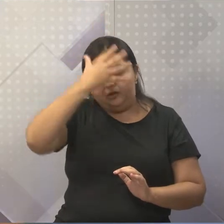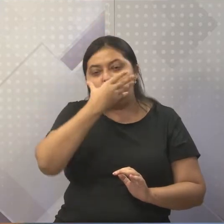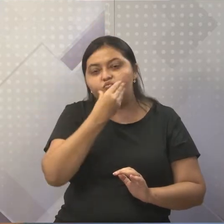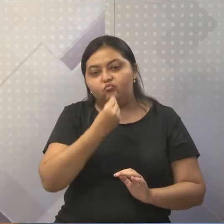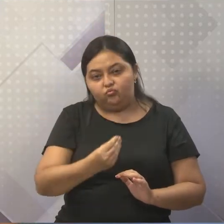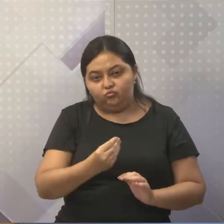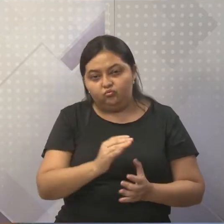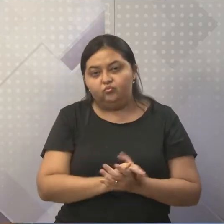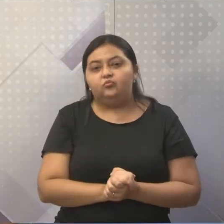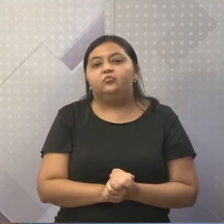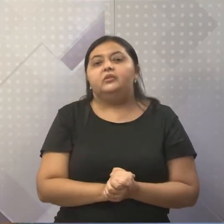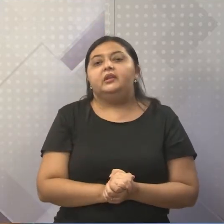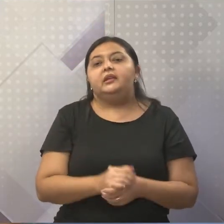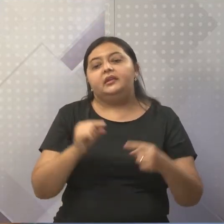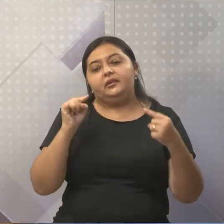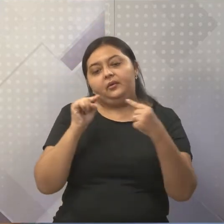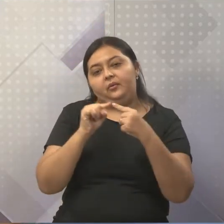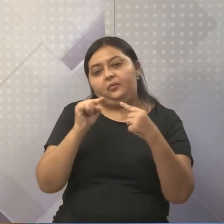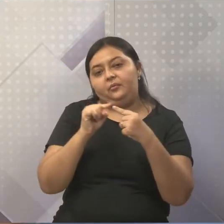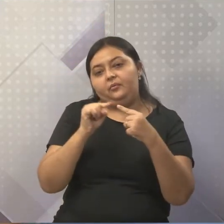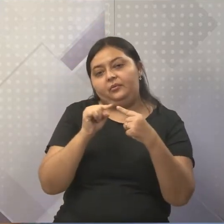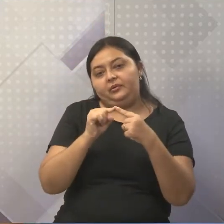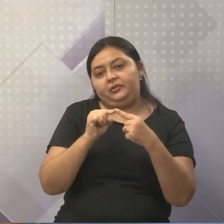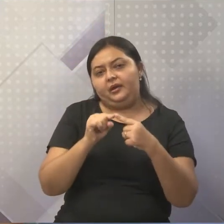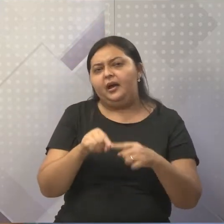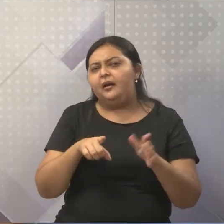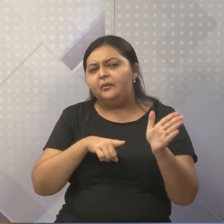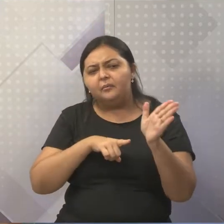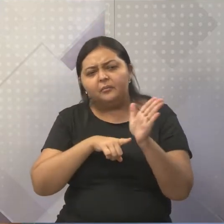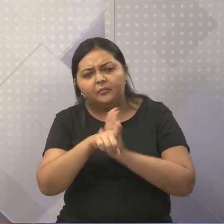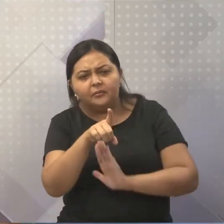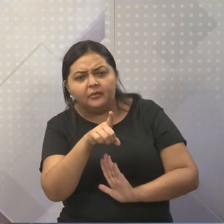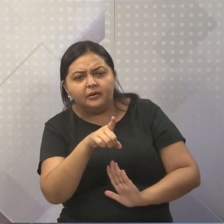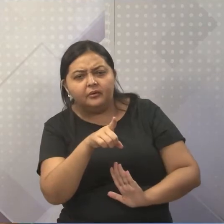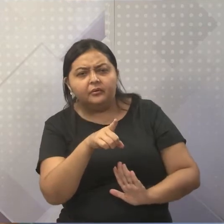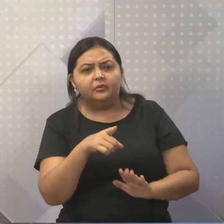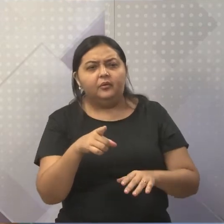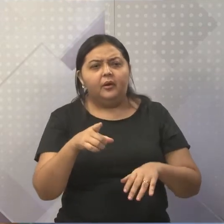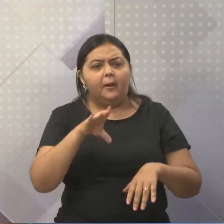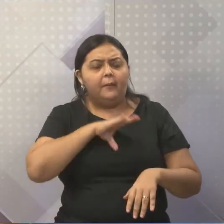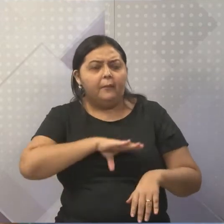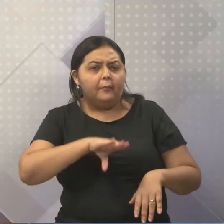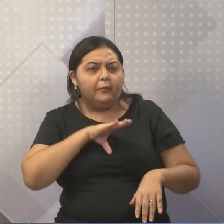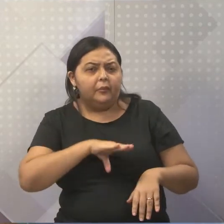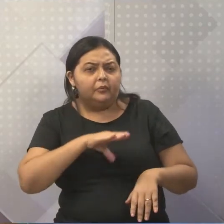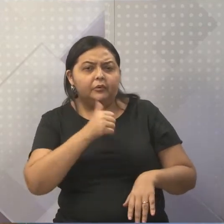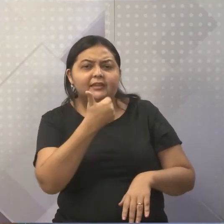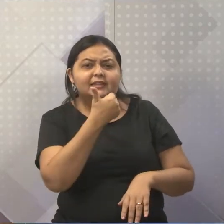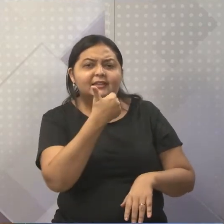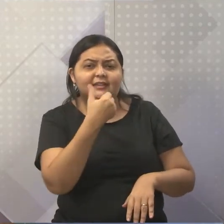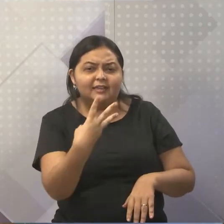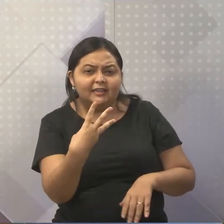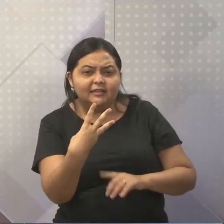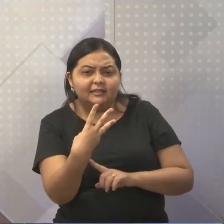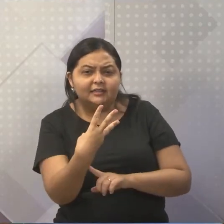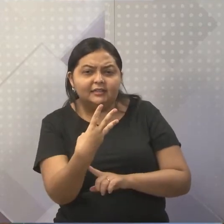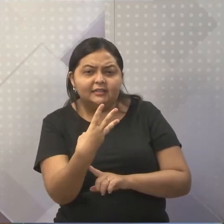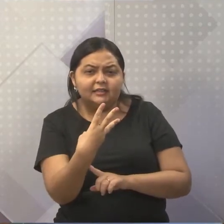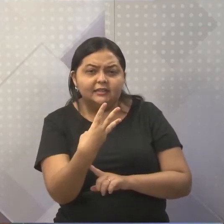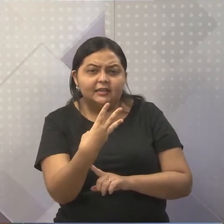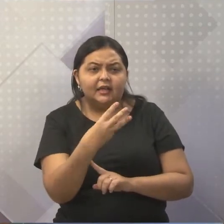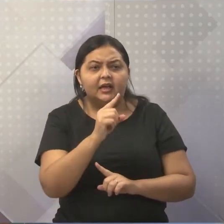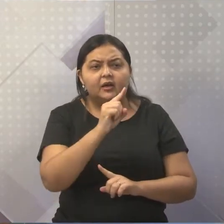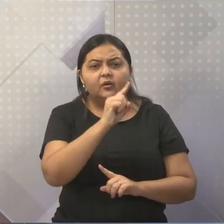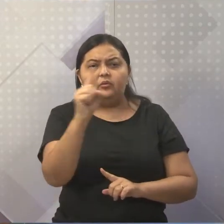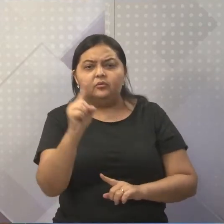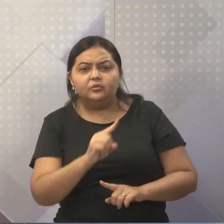do Atlético Mineiro, lá que é o galo. Agora, eu te pergunto, isso na língua portuguesa, 13, a questão do uso do z,